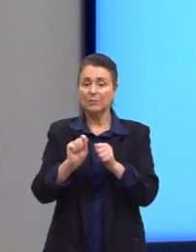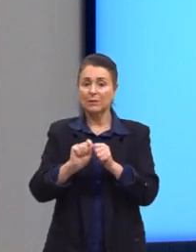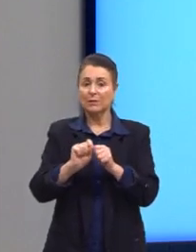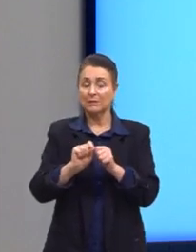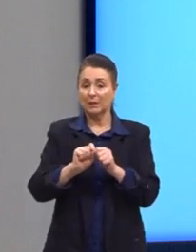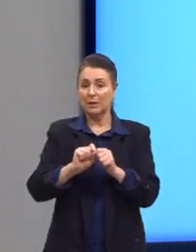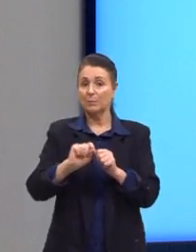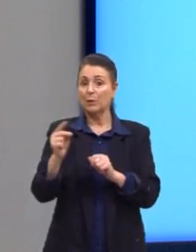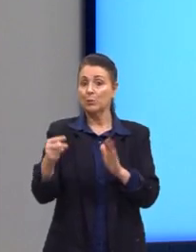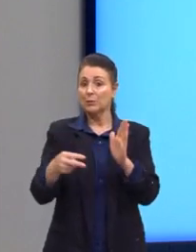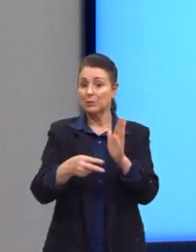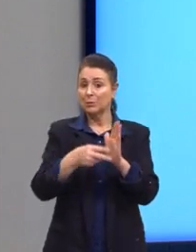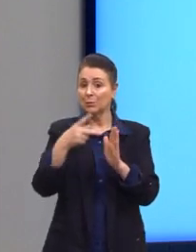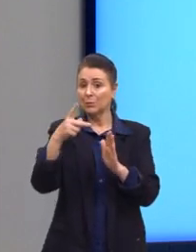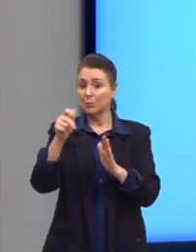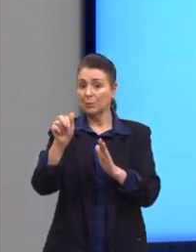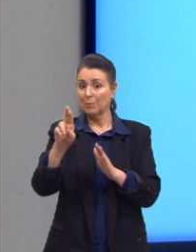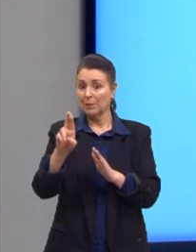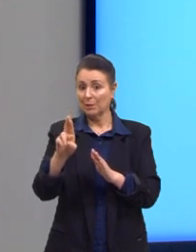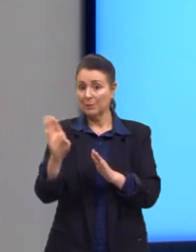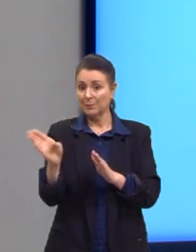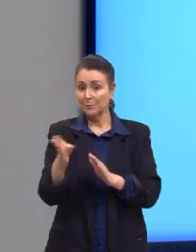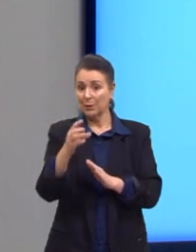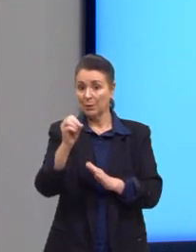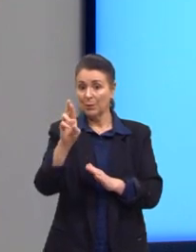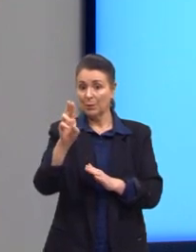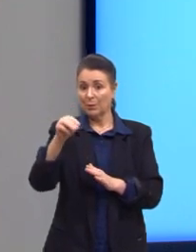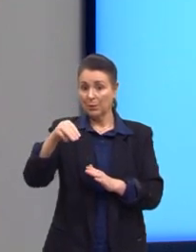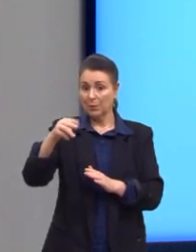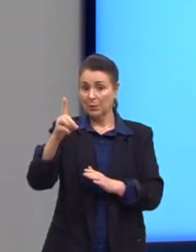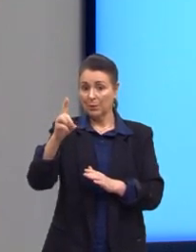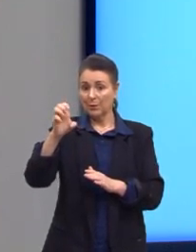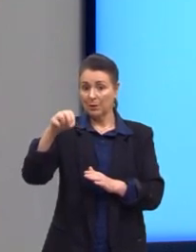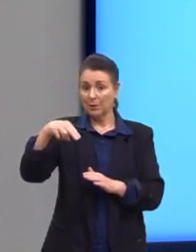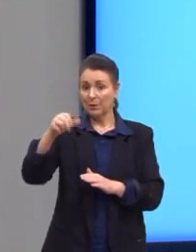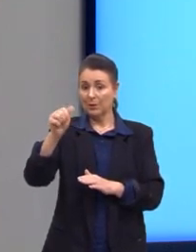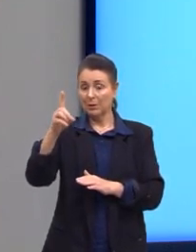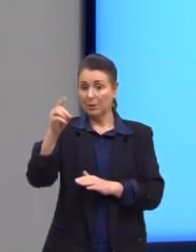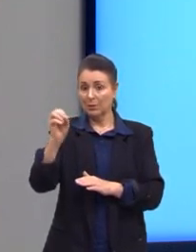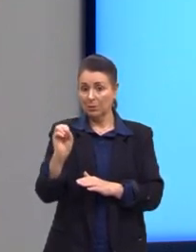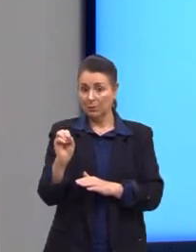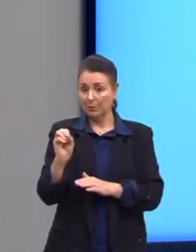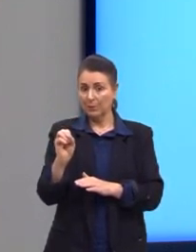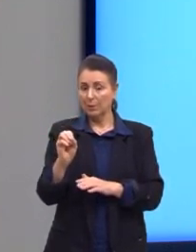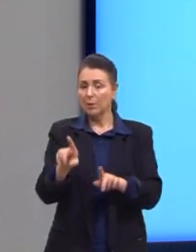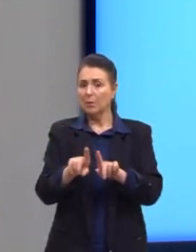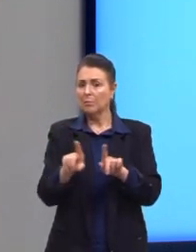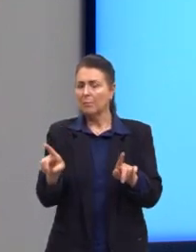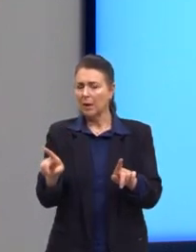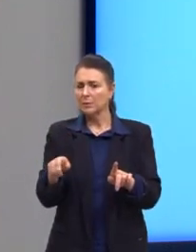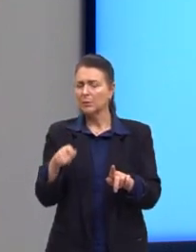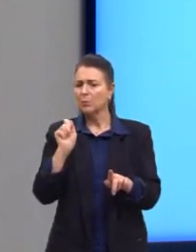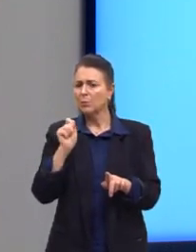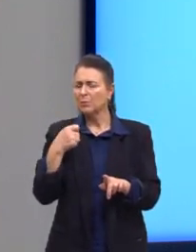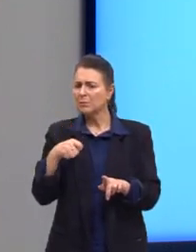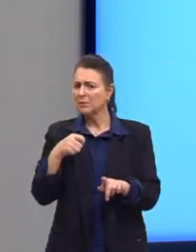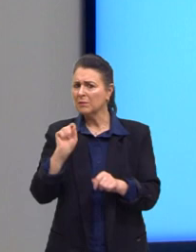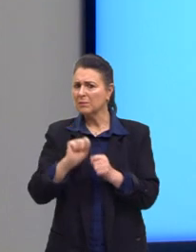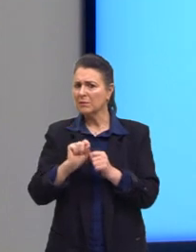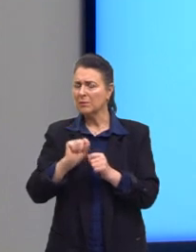segundo par ordenado, mas aqui, o que eu busquei encontrar? Eu tinha três